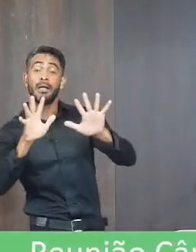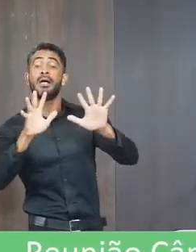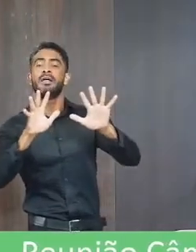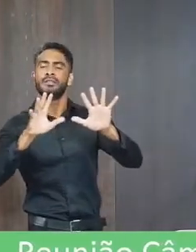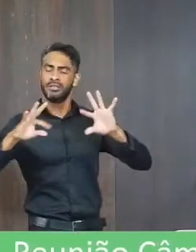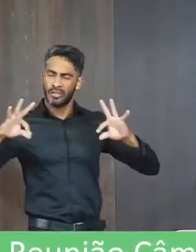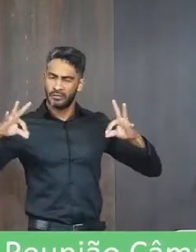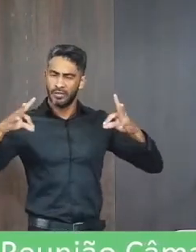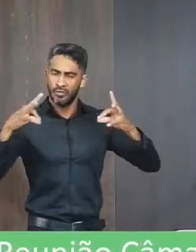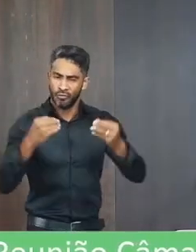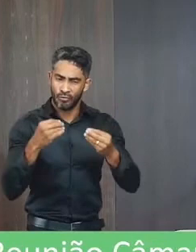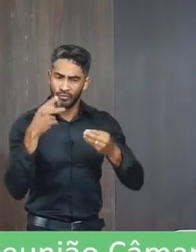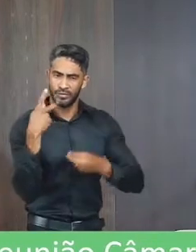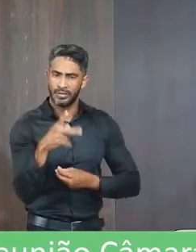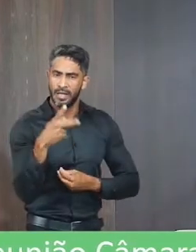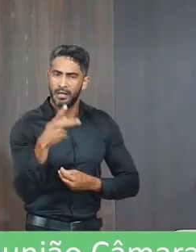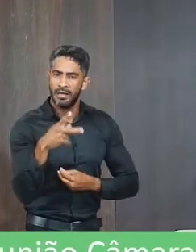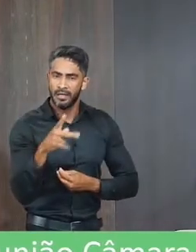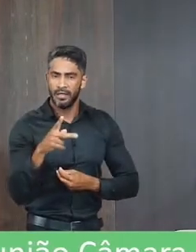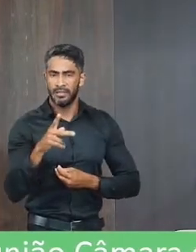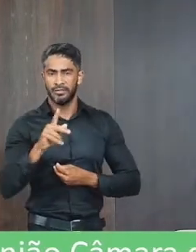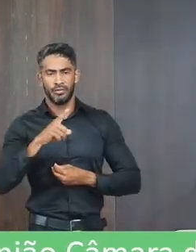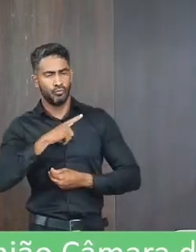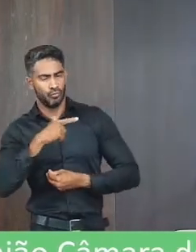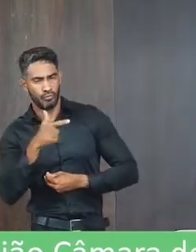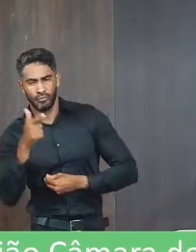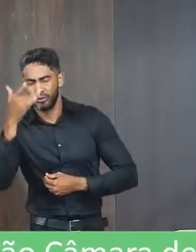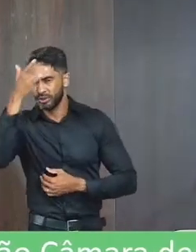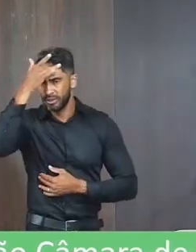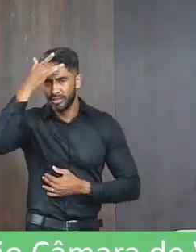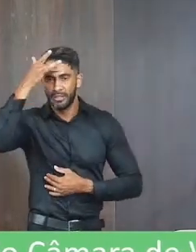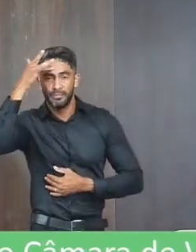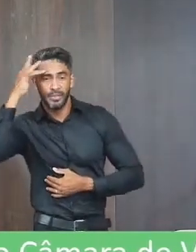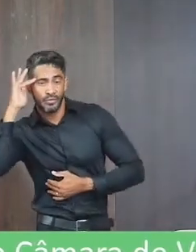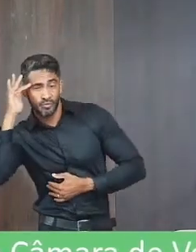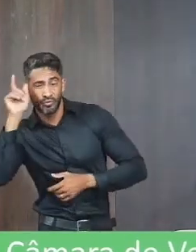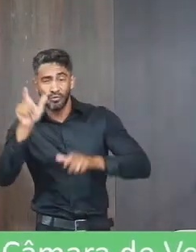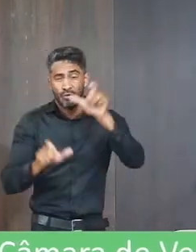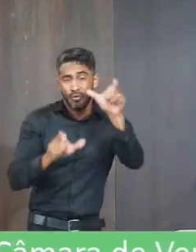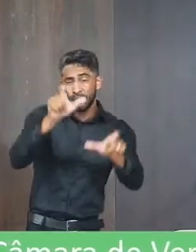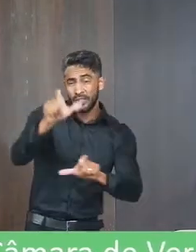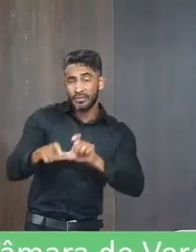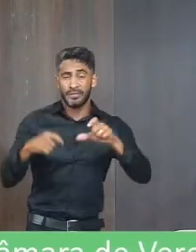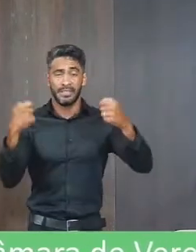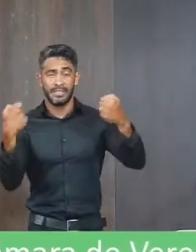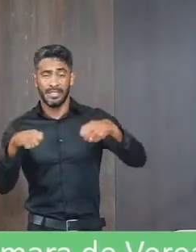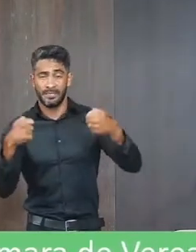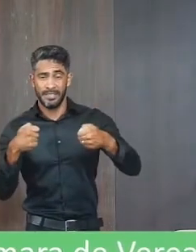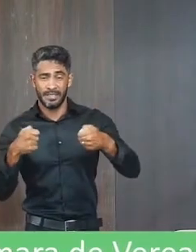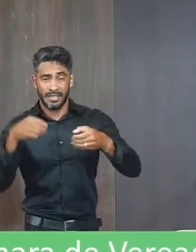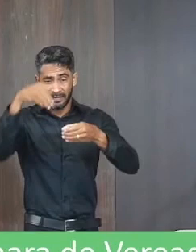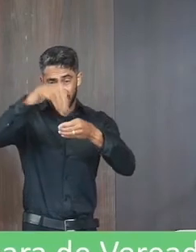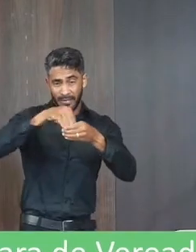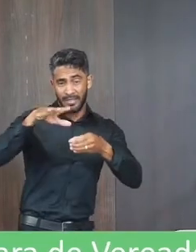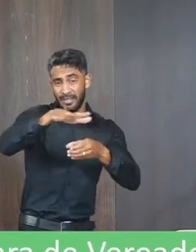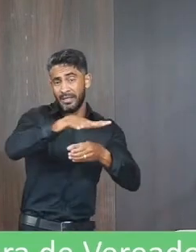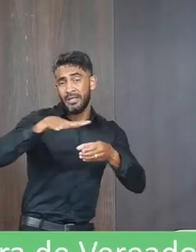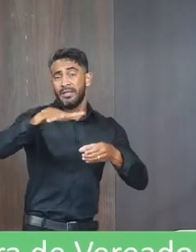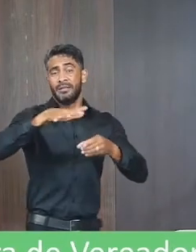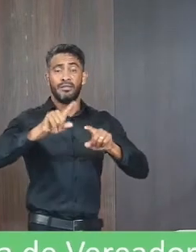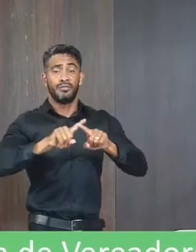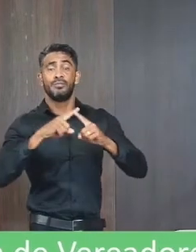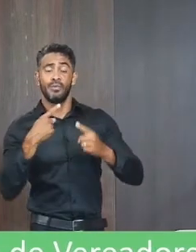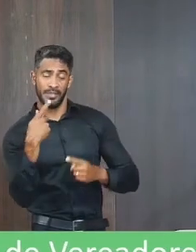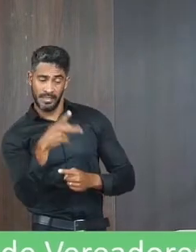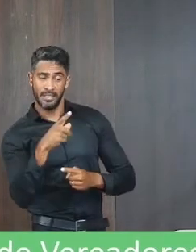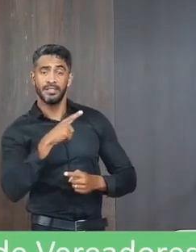sobre todos eles. Não havia pessoa ou pessoas necessitadas entre eles, pois os